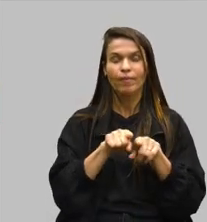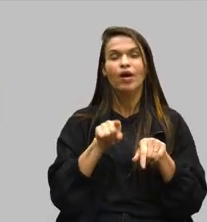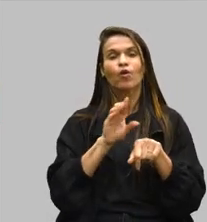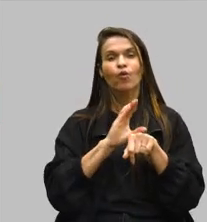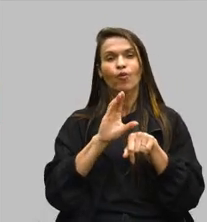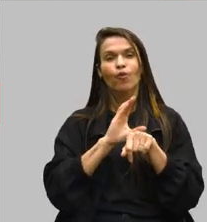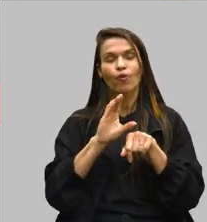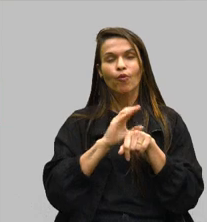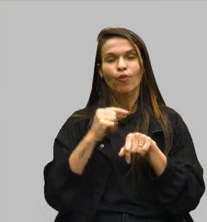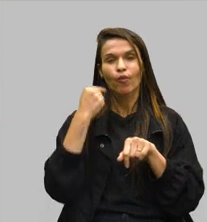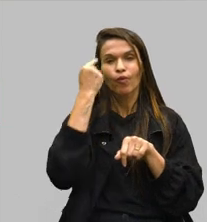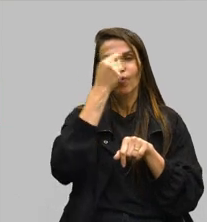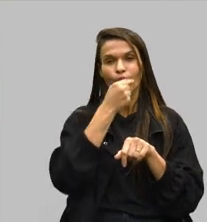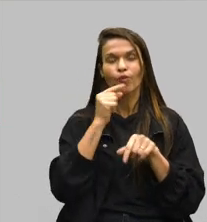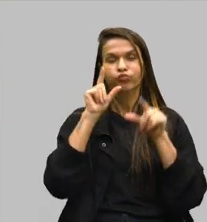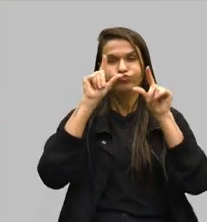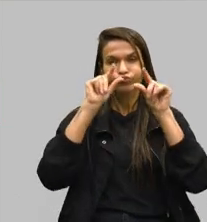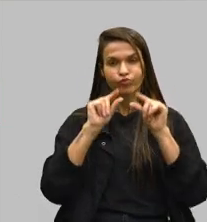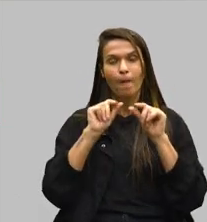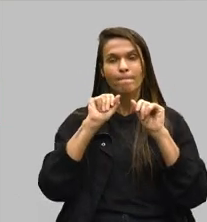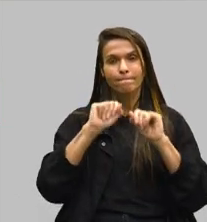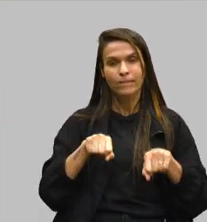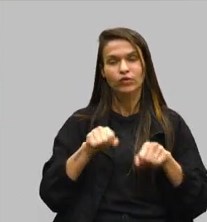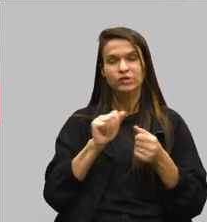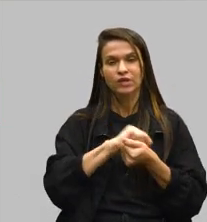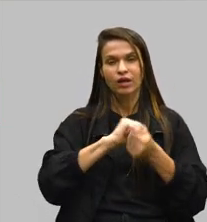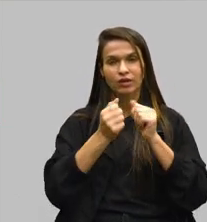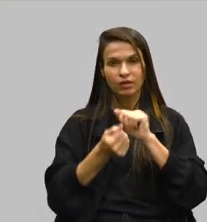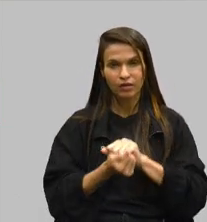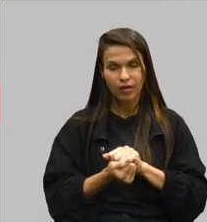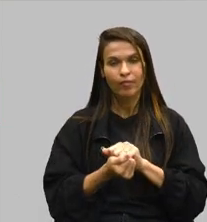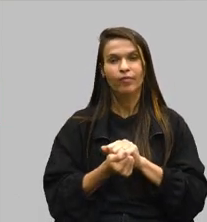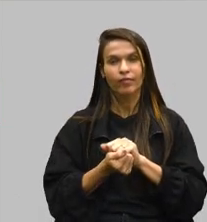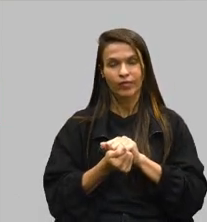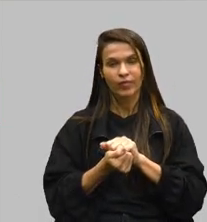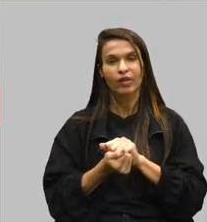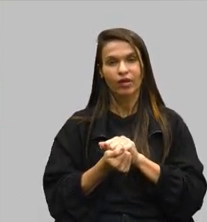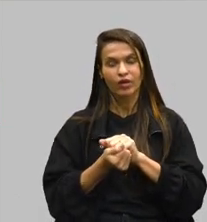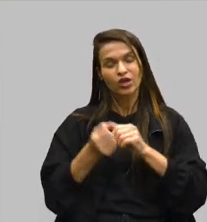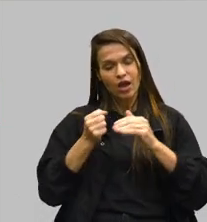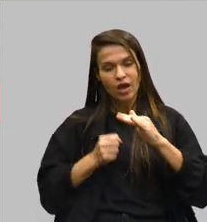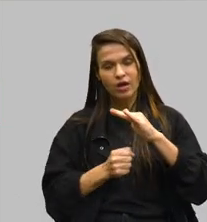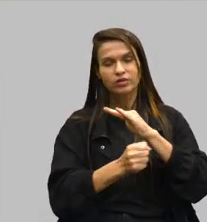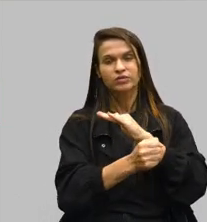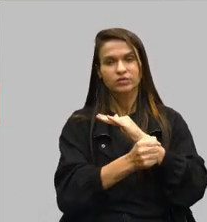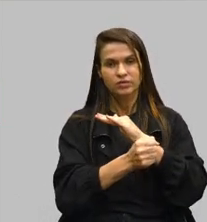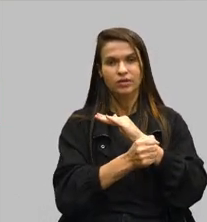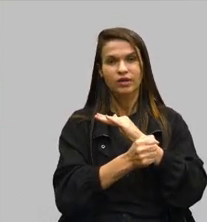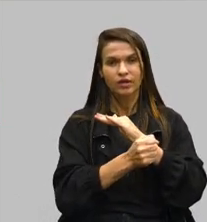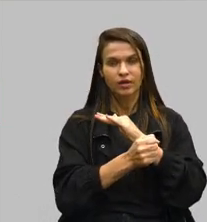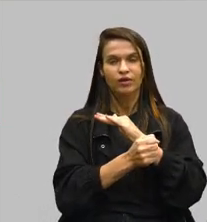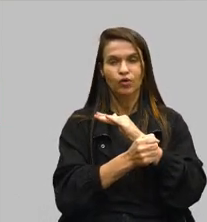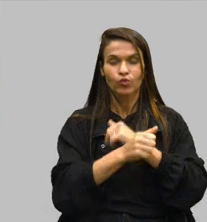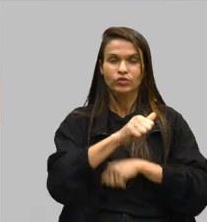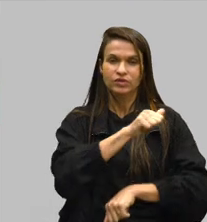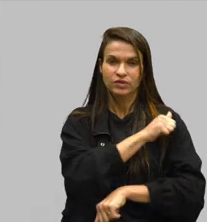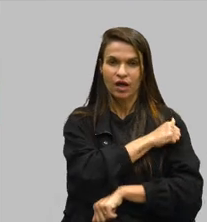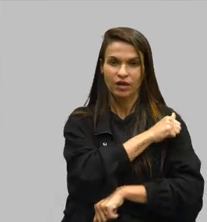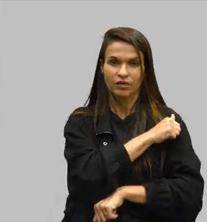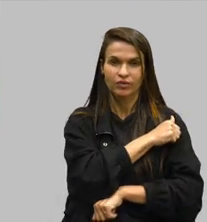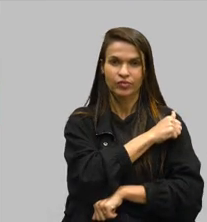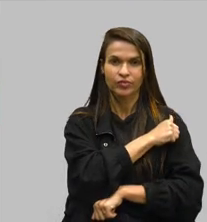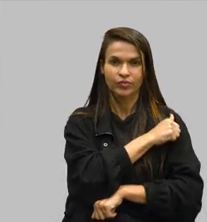carga horária reduzida para que possa adequar e reinserir, e inserir os alunos...